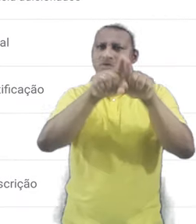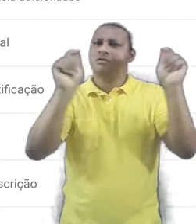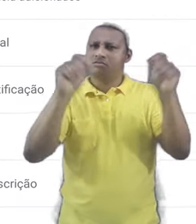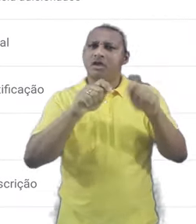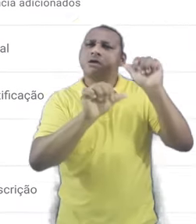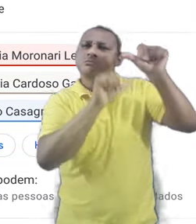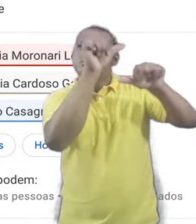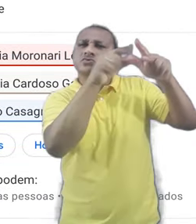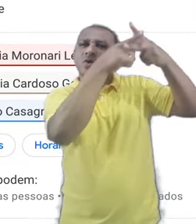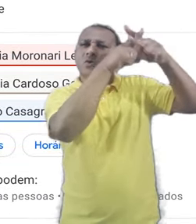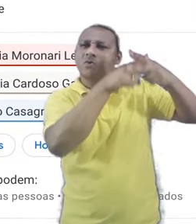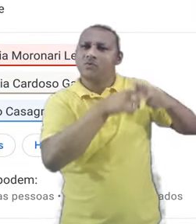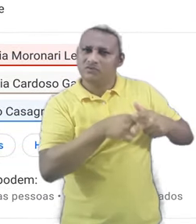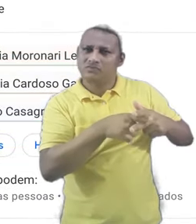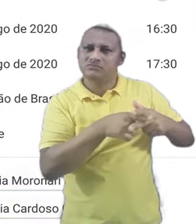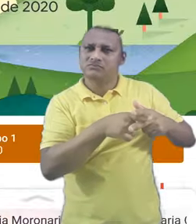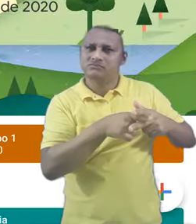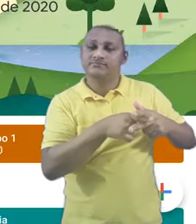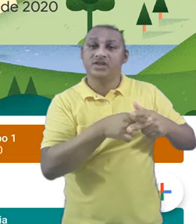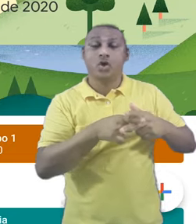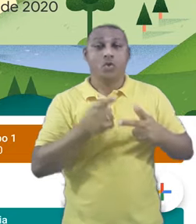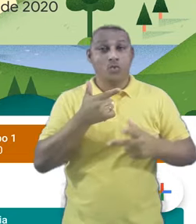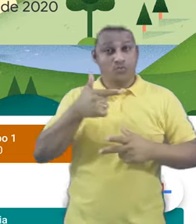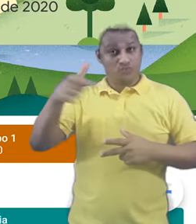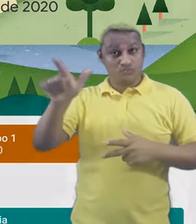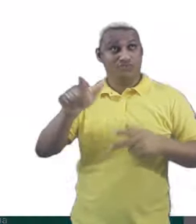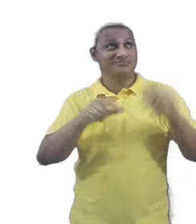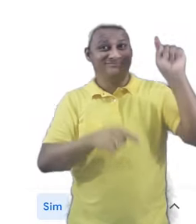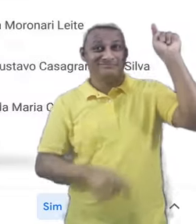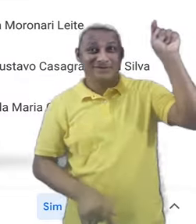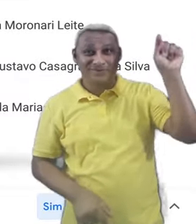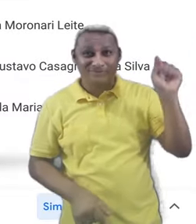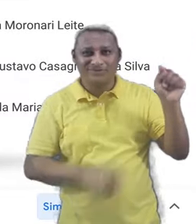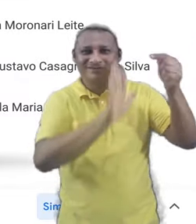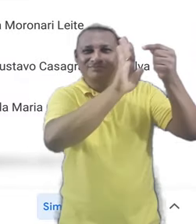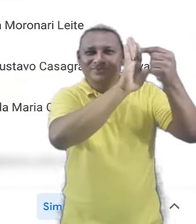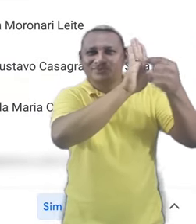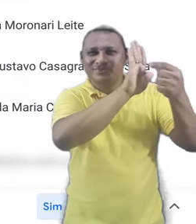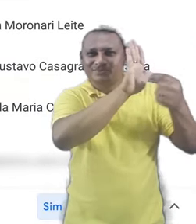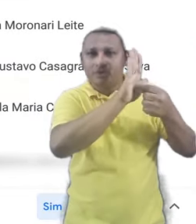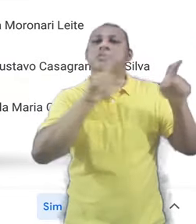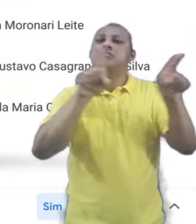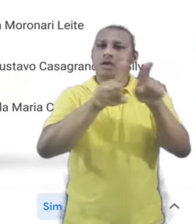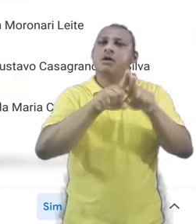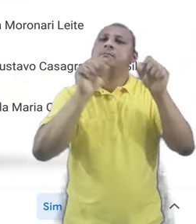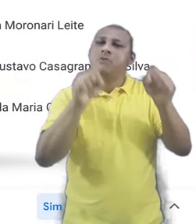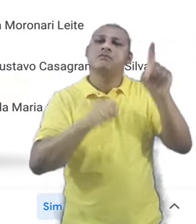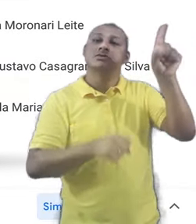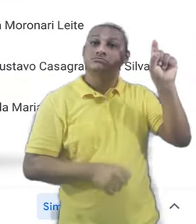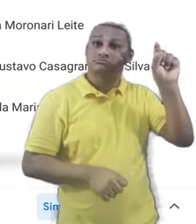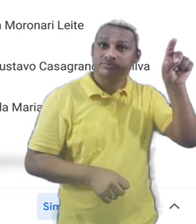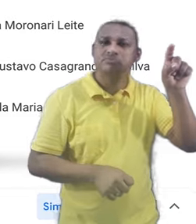evento ou reunião. Clicando nos três pontos no canto superior direito, também podemos